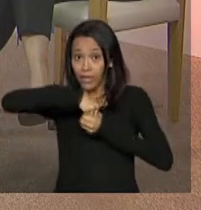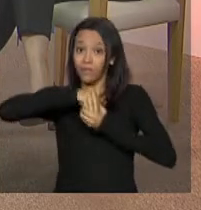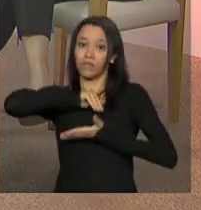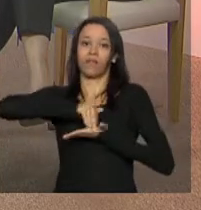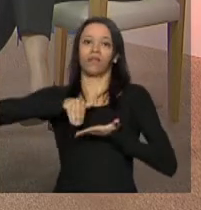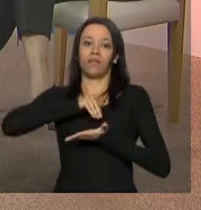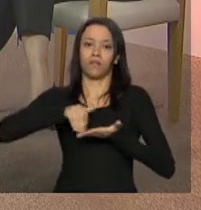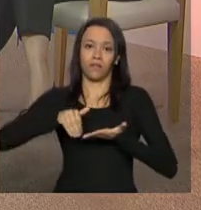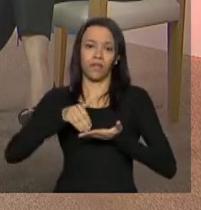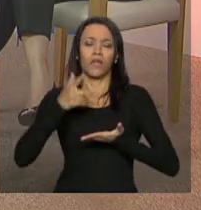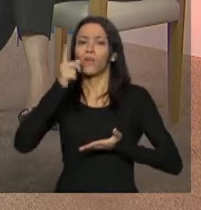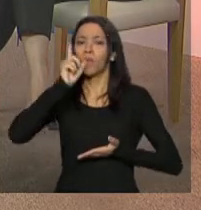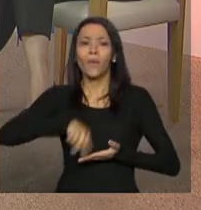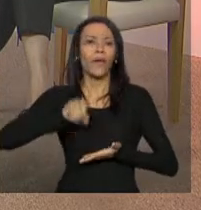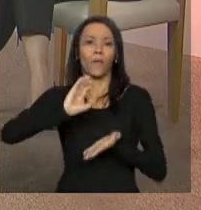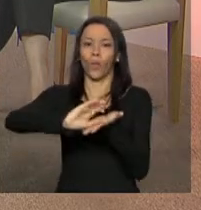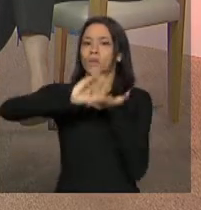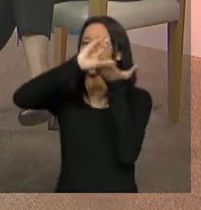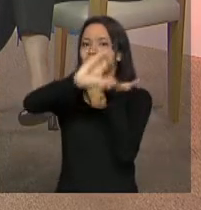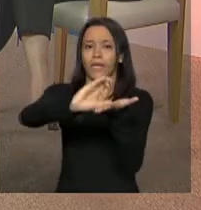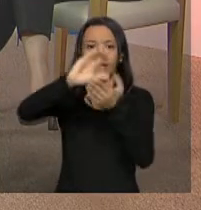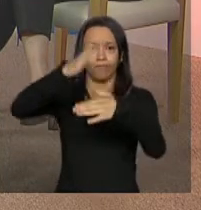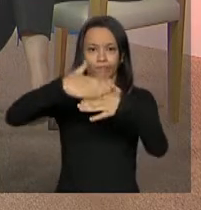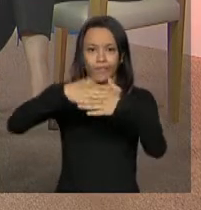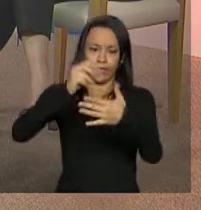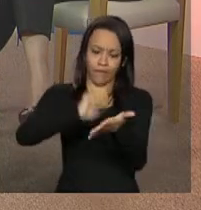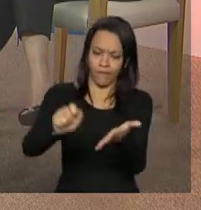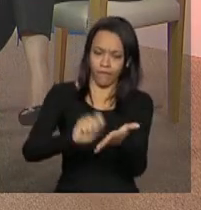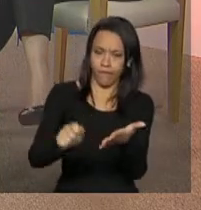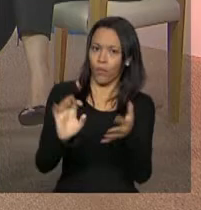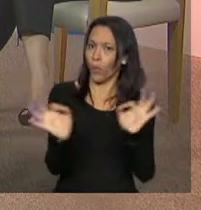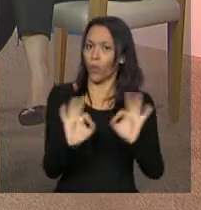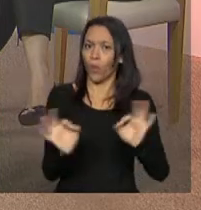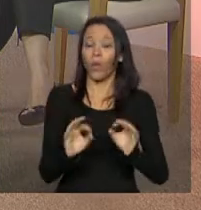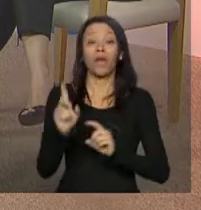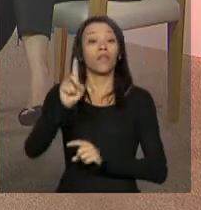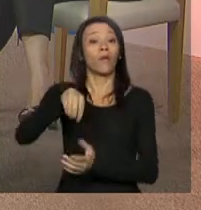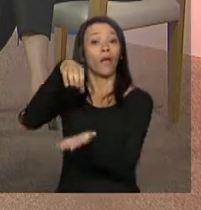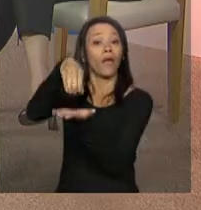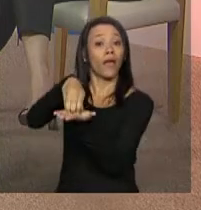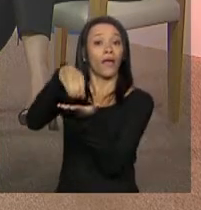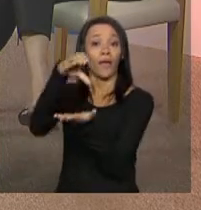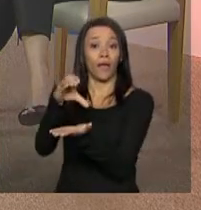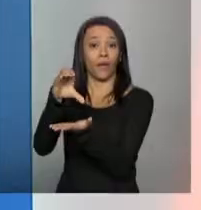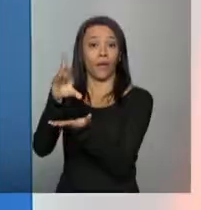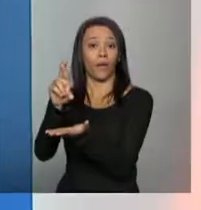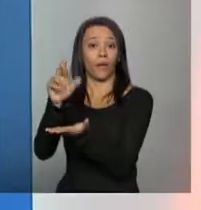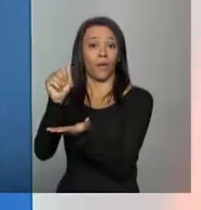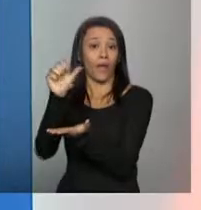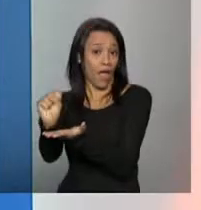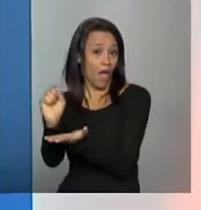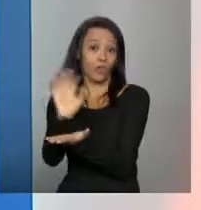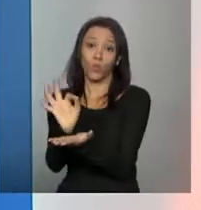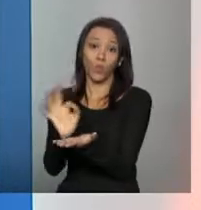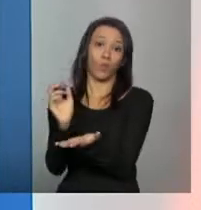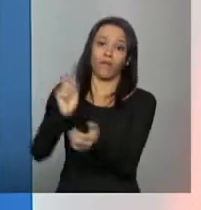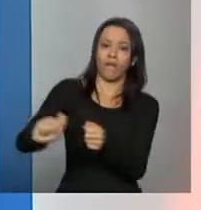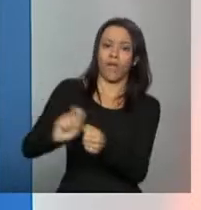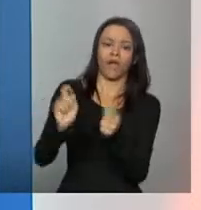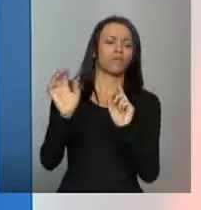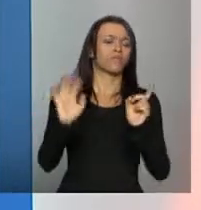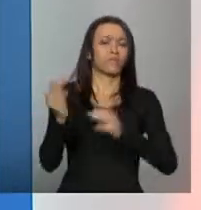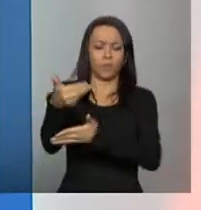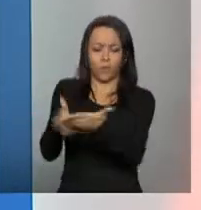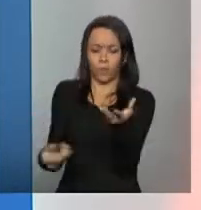realiza o cadastro não é o conselho, não é o CRAS, não são as entidades que devem preencher o cadastro, até porque esse